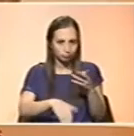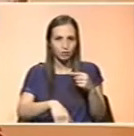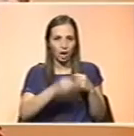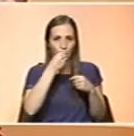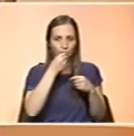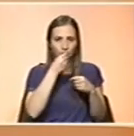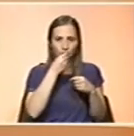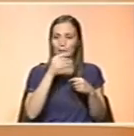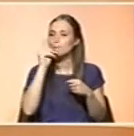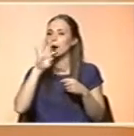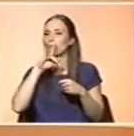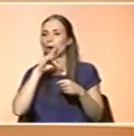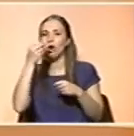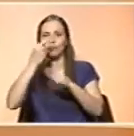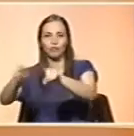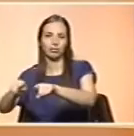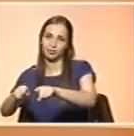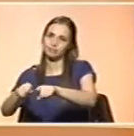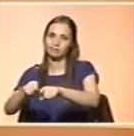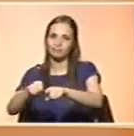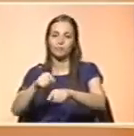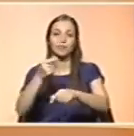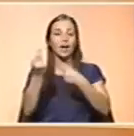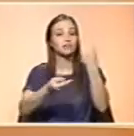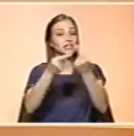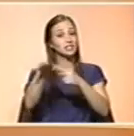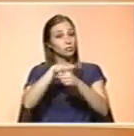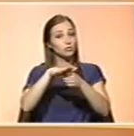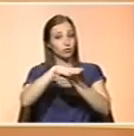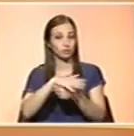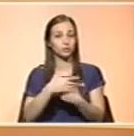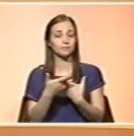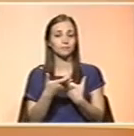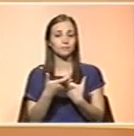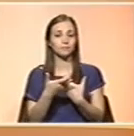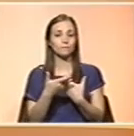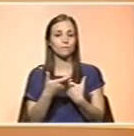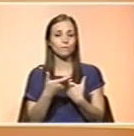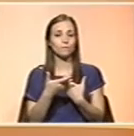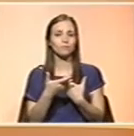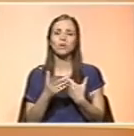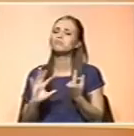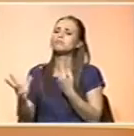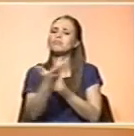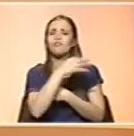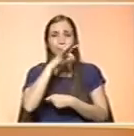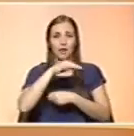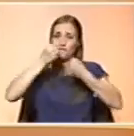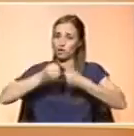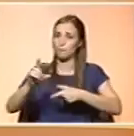com um regime completamente diferente. Aliás, muitas dessas situações têm uma componente familiar marcada e, portanto,